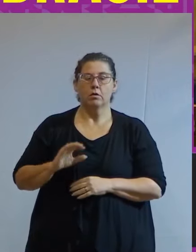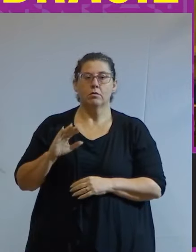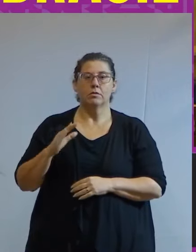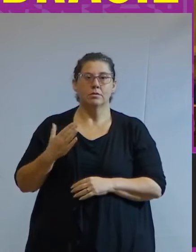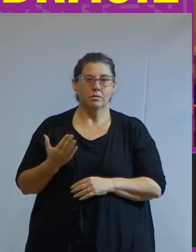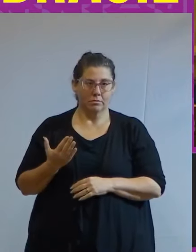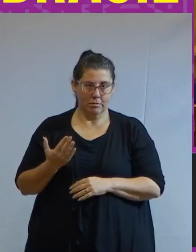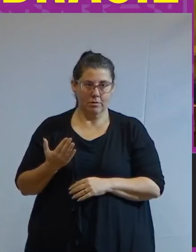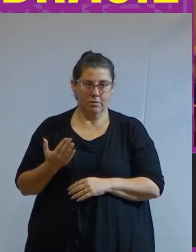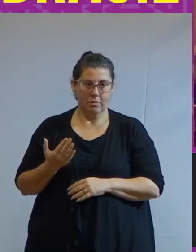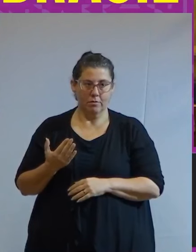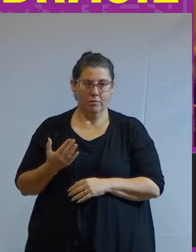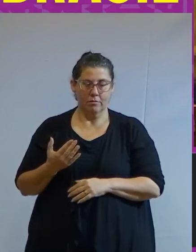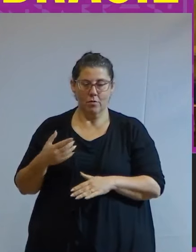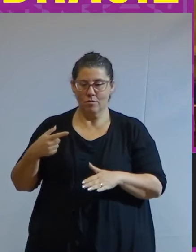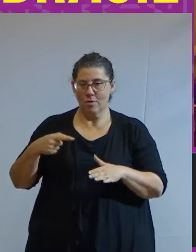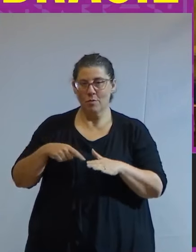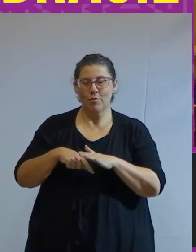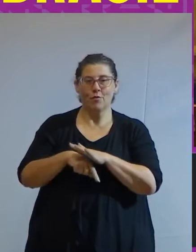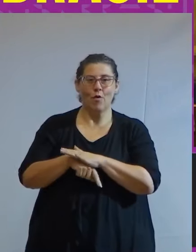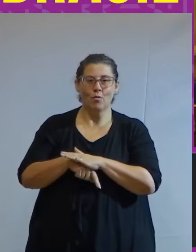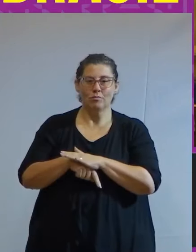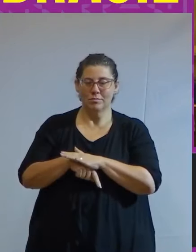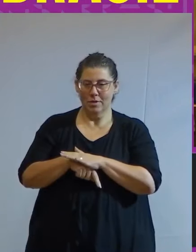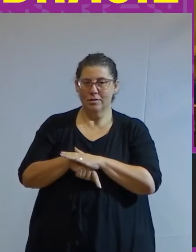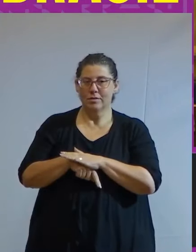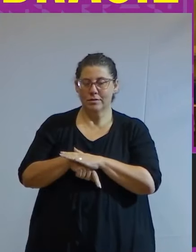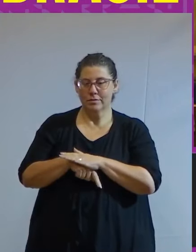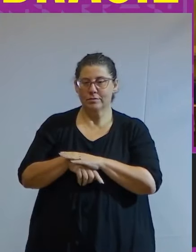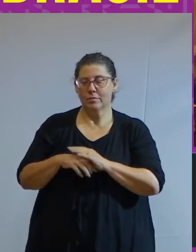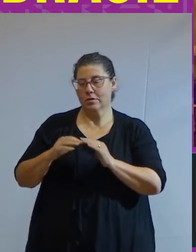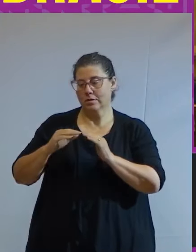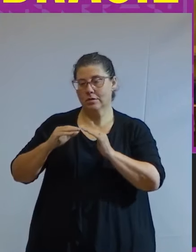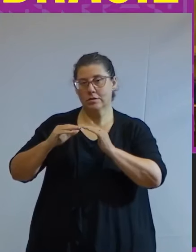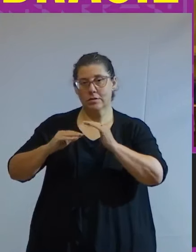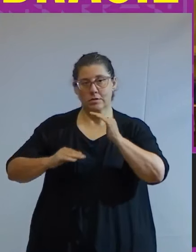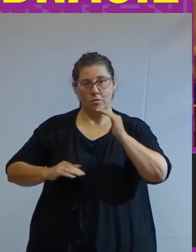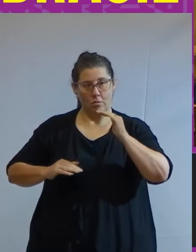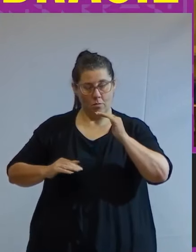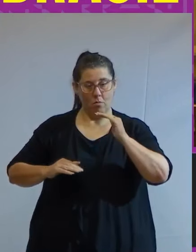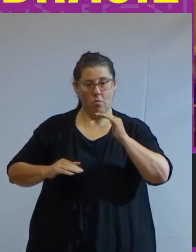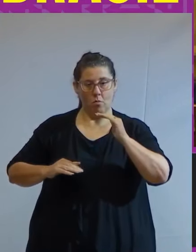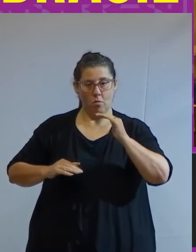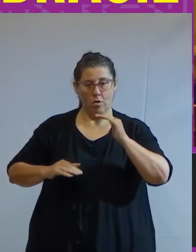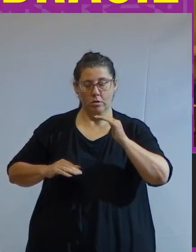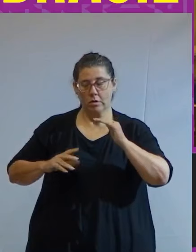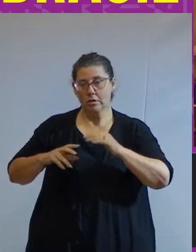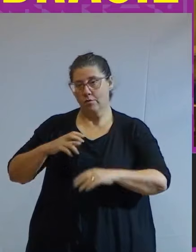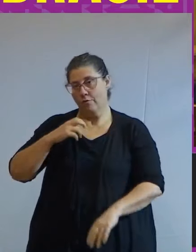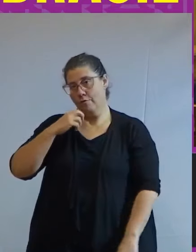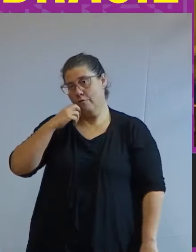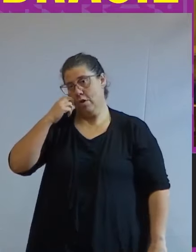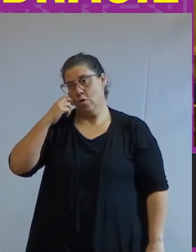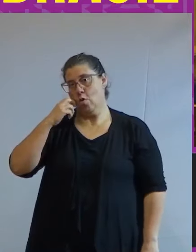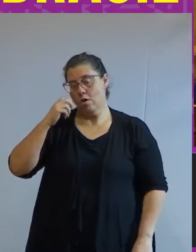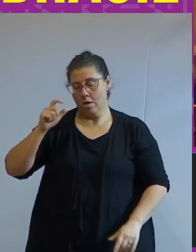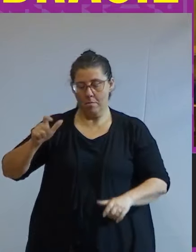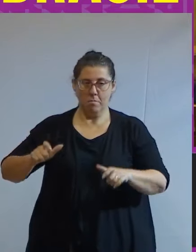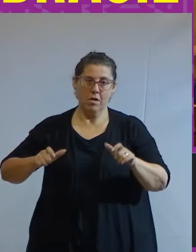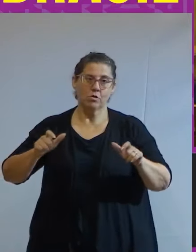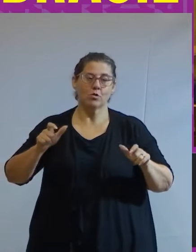uma desigualdade social que que envergonha pessoas